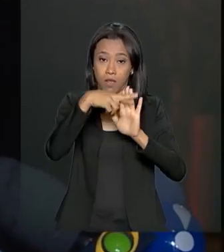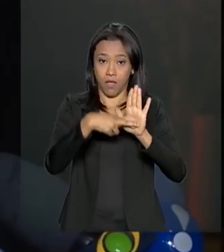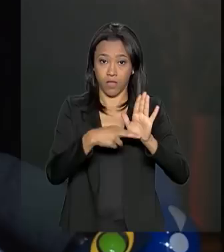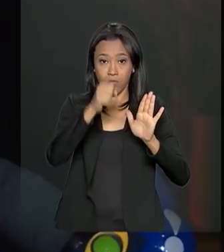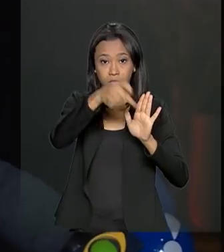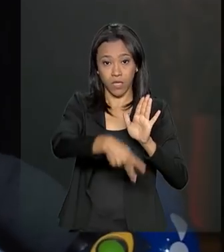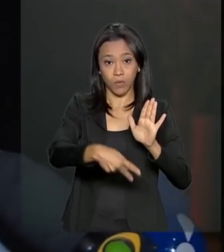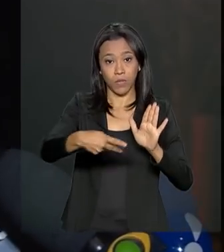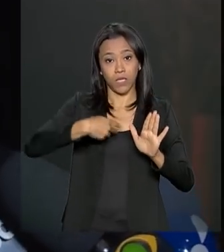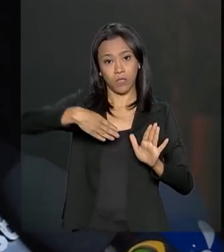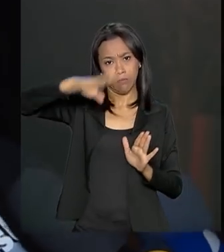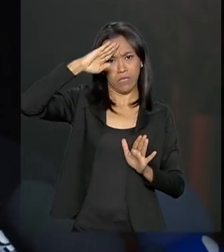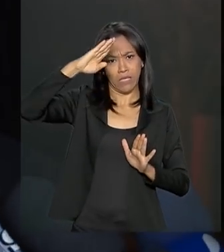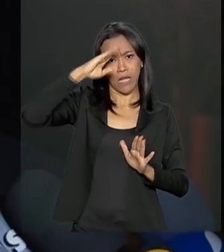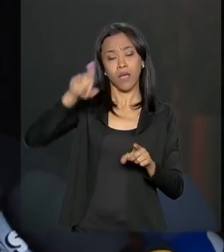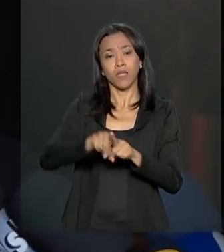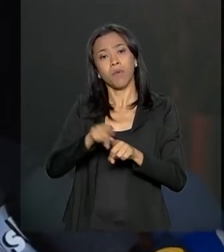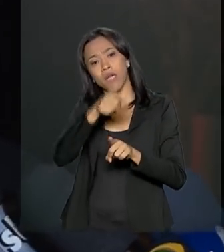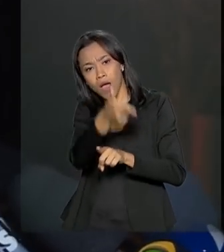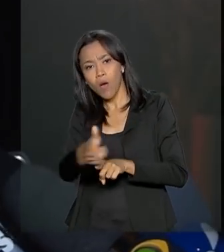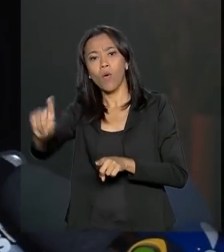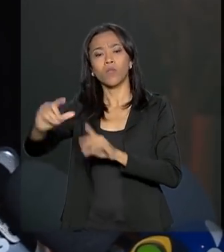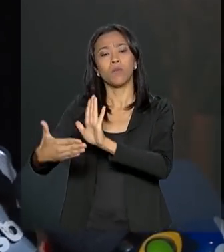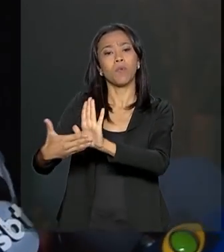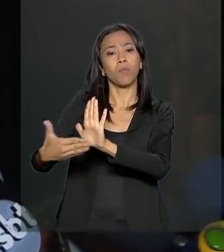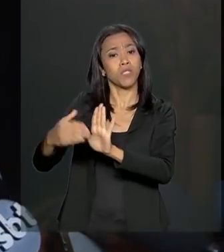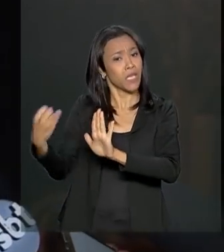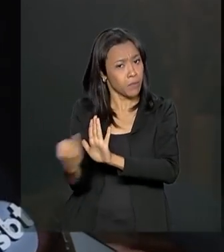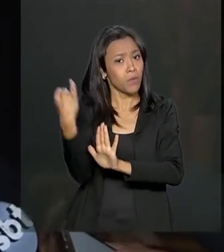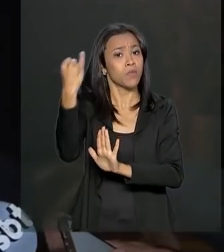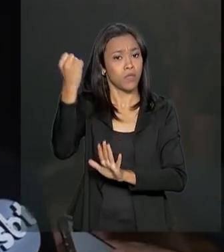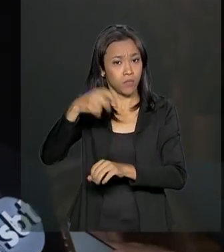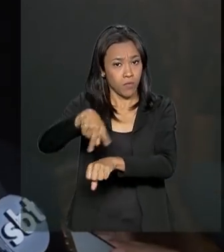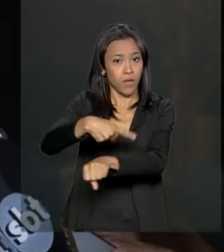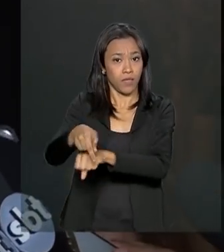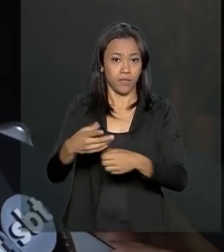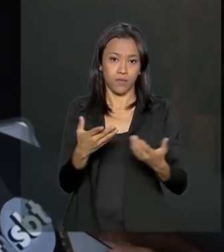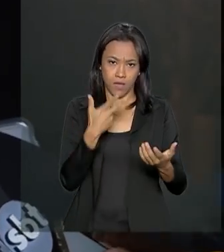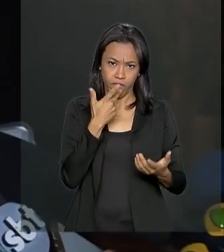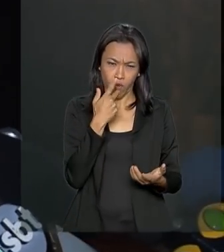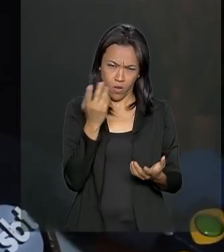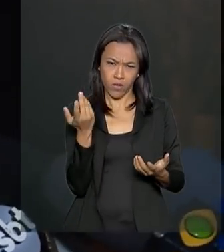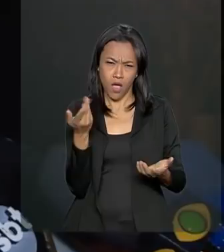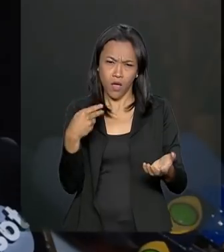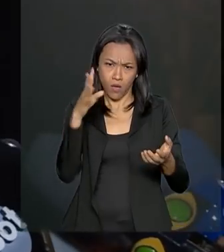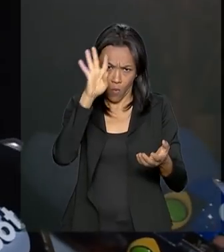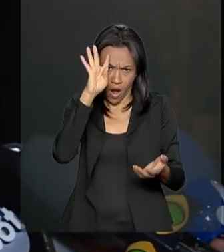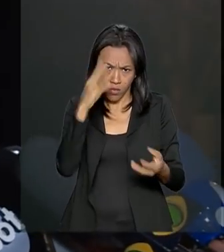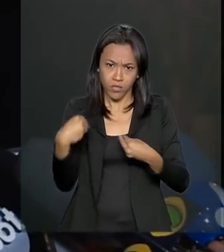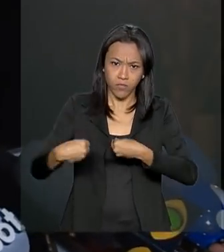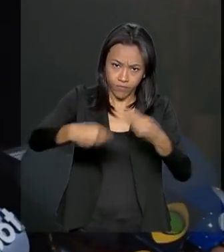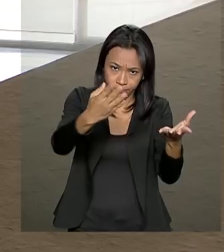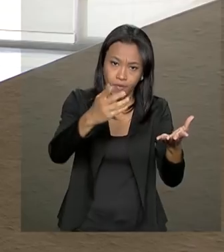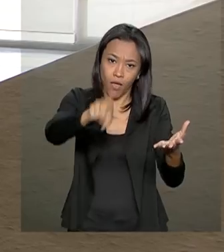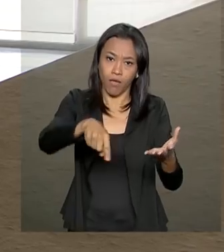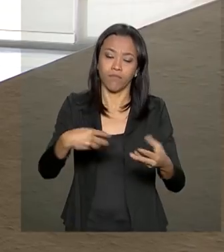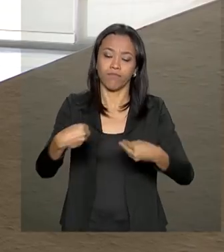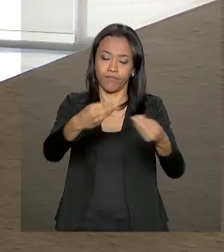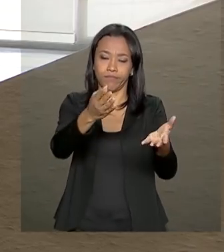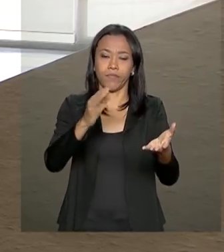principalmente da proposta amplo espectro, que é tão importante para o nosso país. Então, chega quarta-feira mesmo a proposta? É a nossa previsão que chegue na quarta-feira.